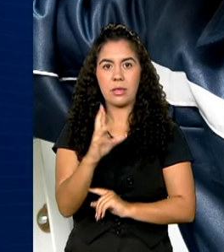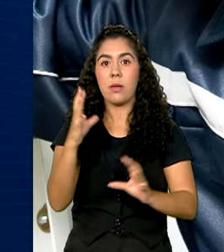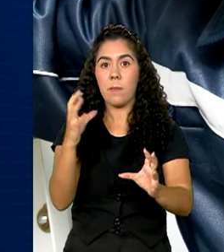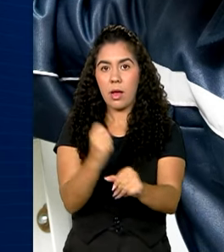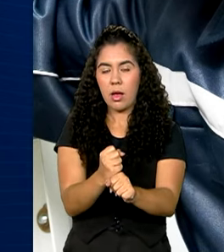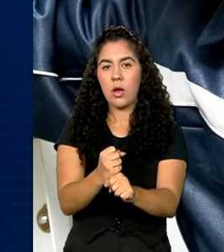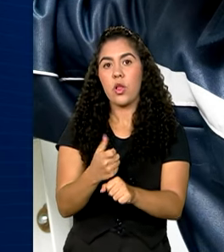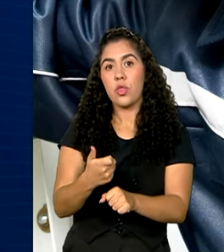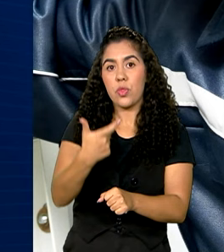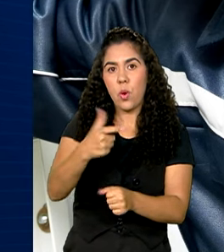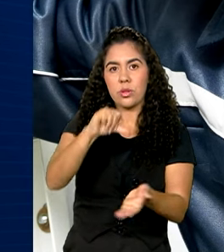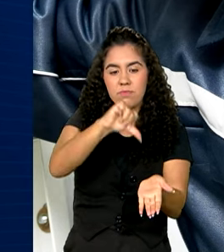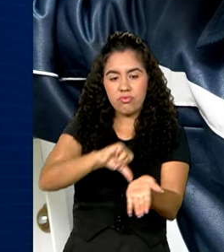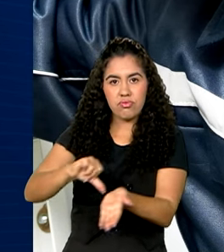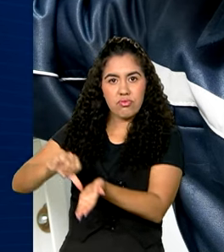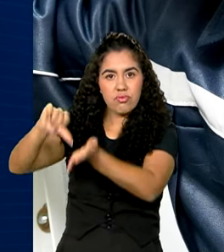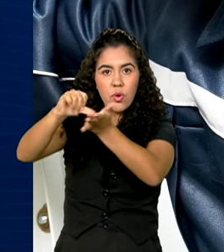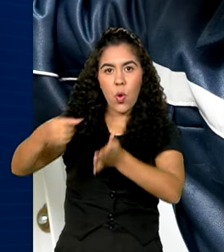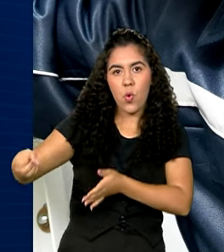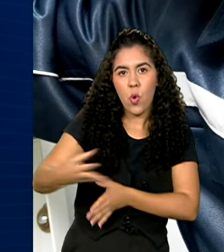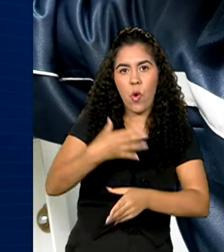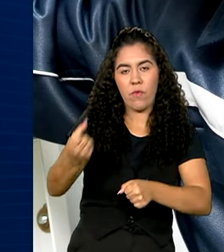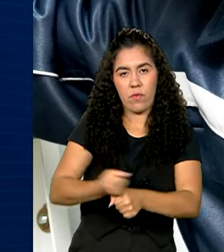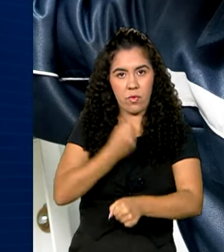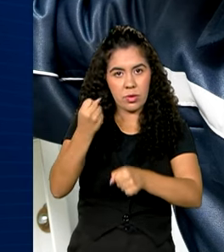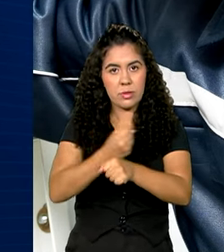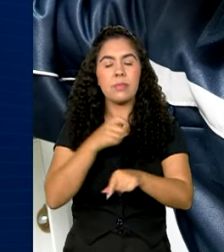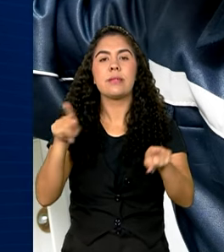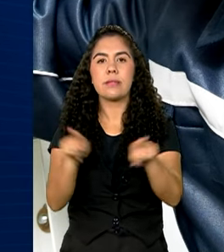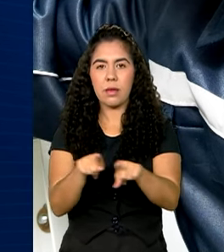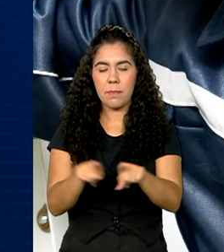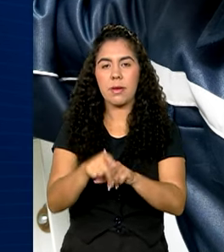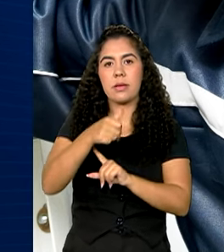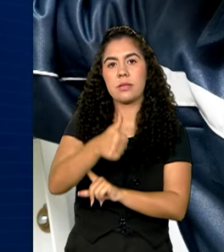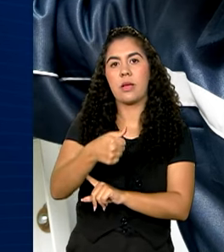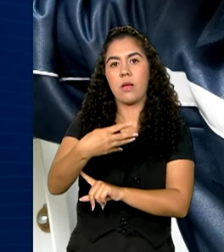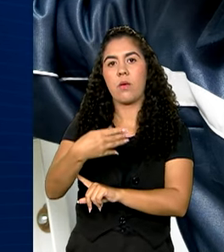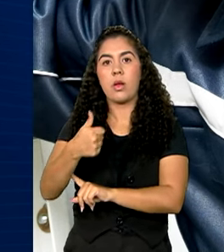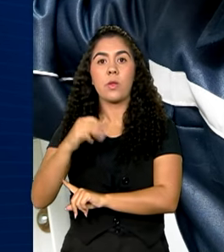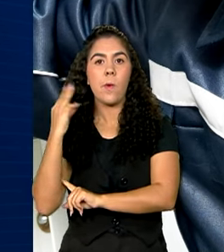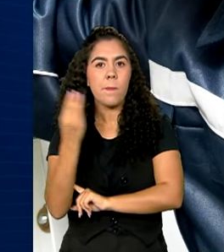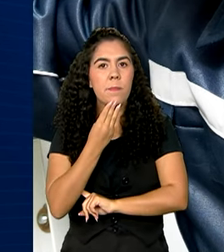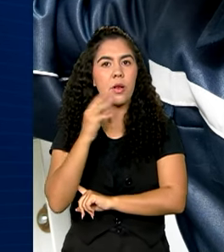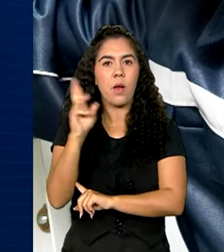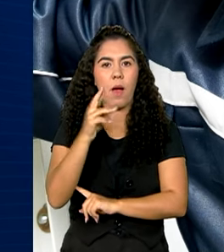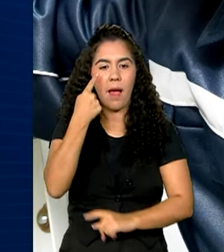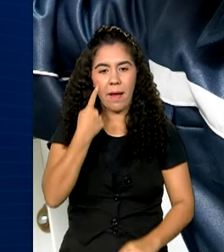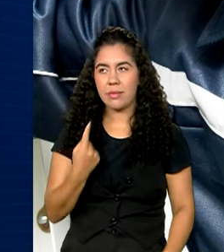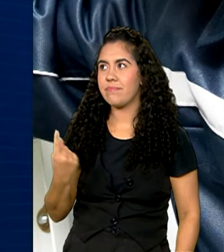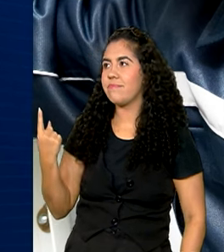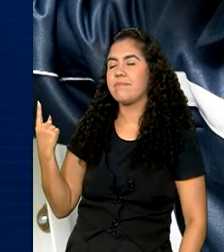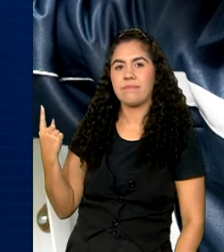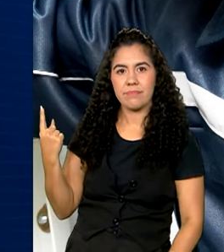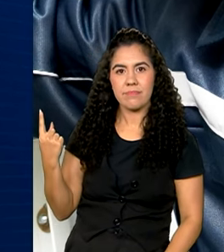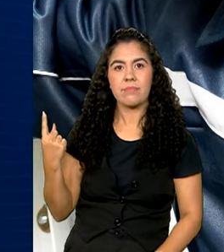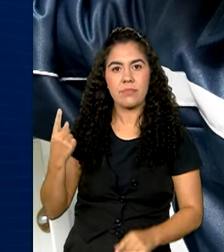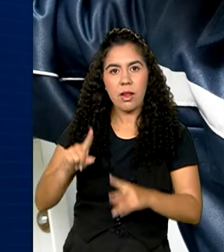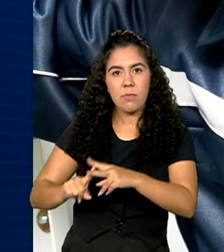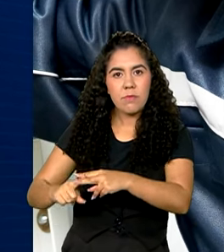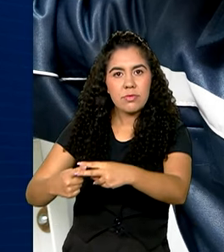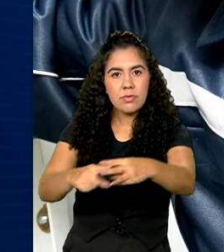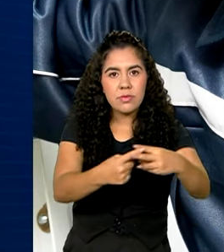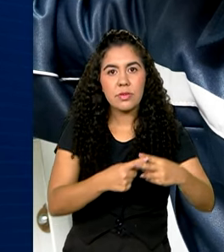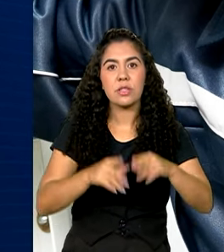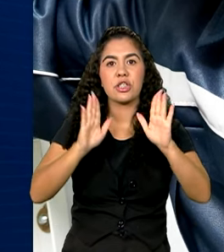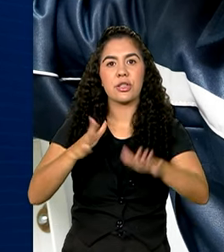novos campi, além de mais de 141 milhões para a consolidação das 42 unidades já existentes.